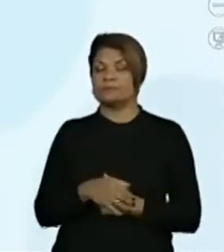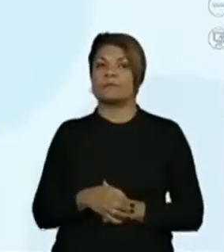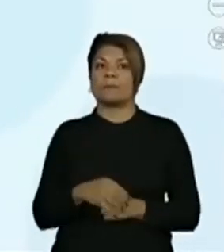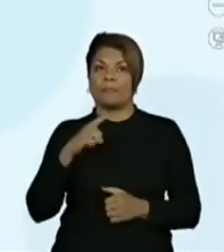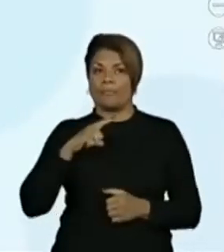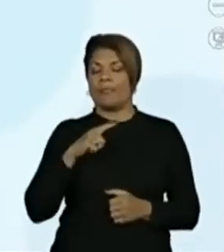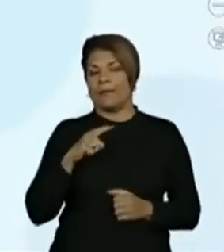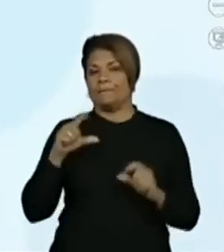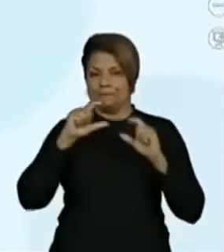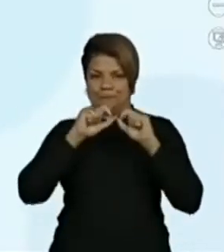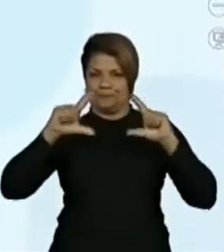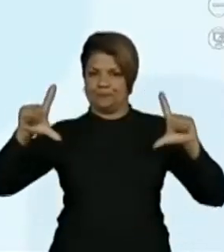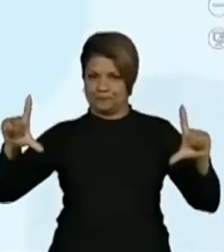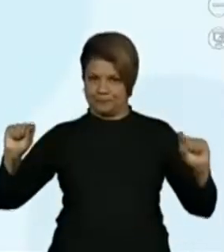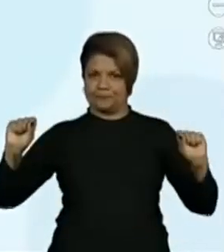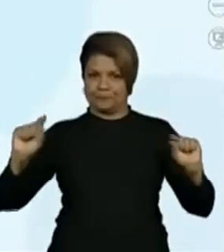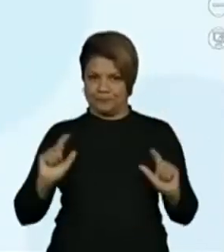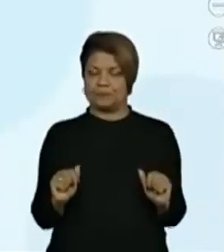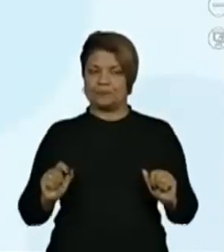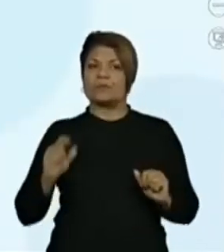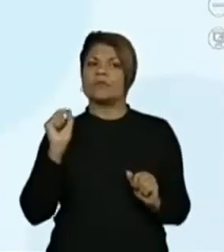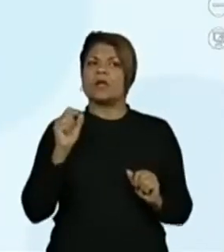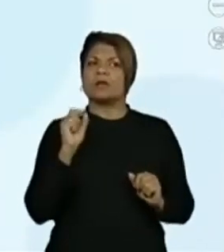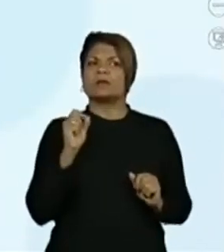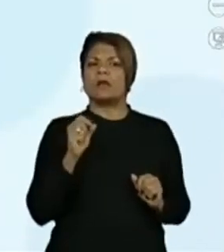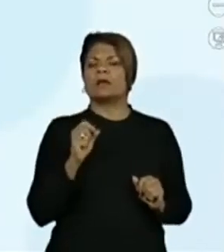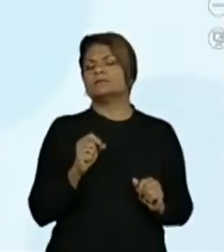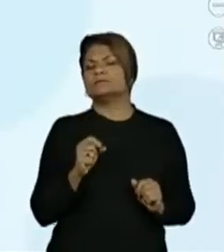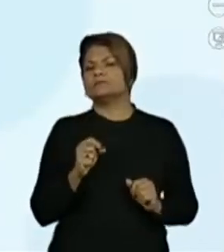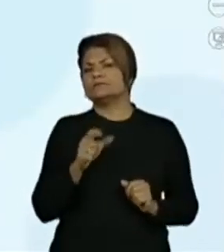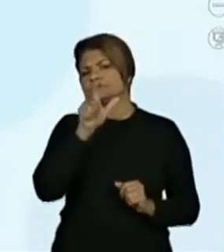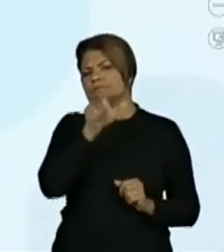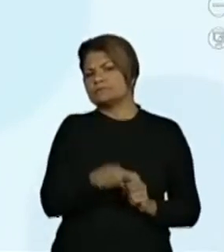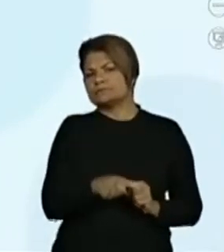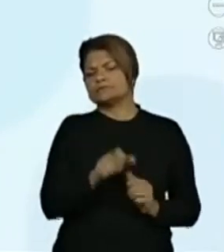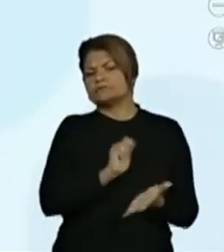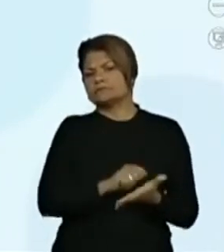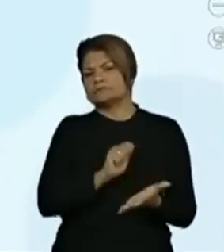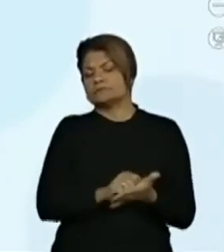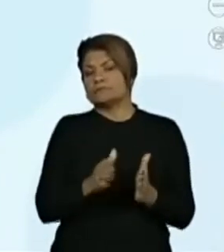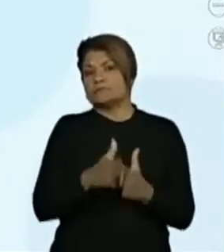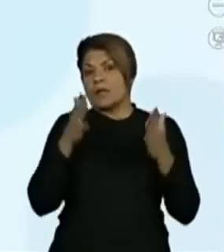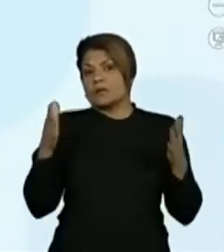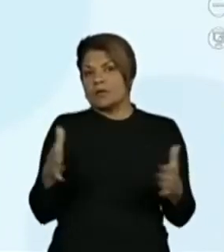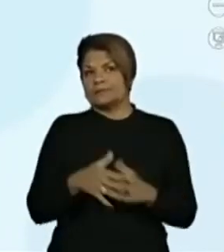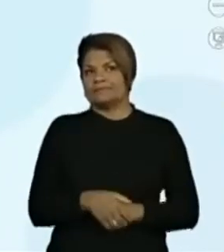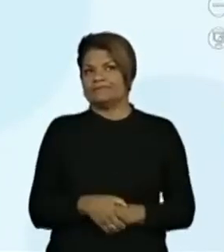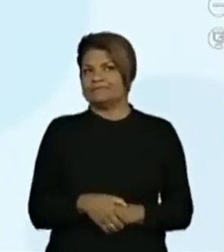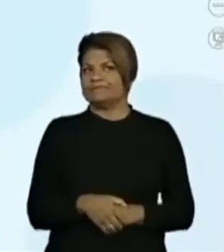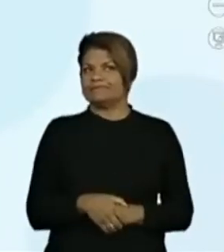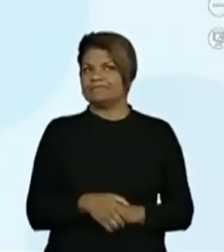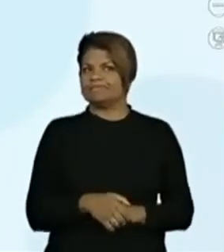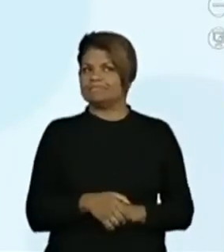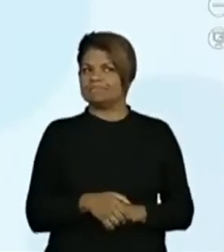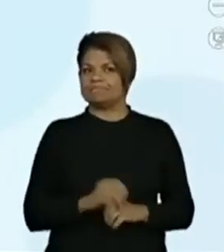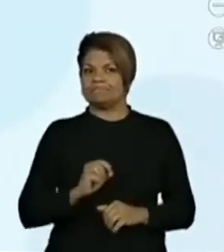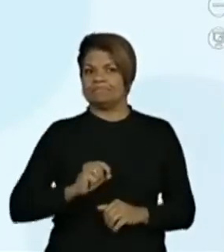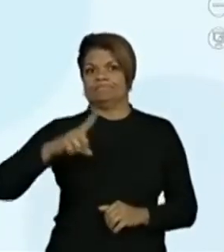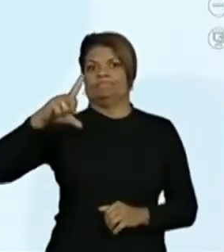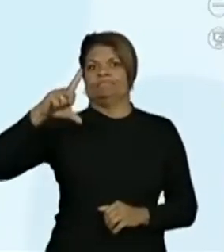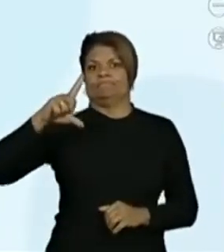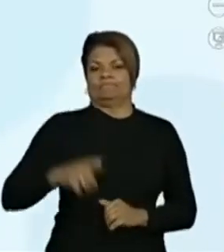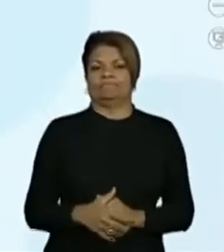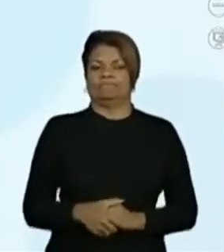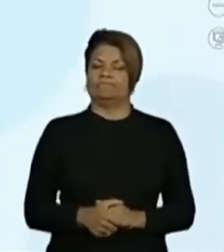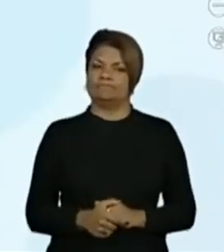aí uma tabela com os números. Quem escreveu o maior número? Qual desses números é o maior? Vamos